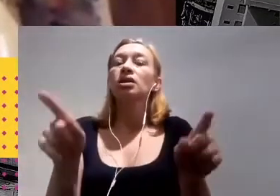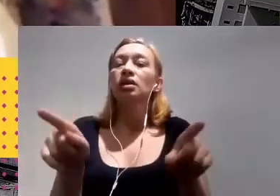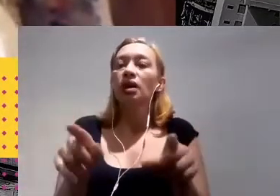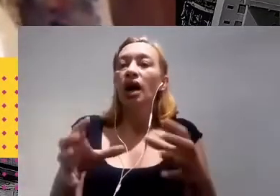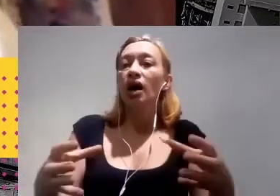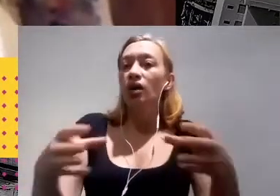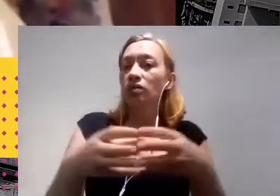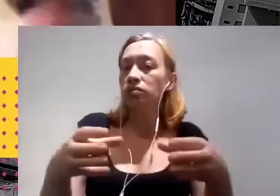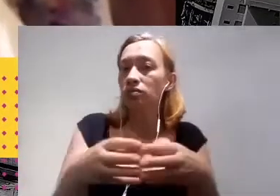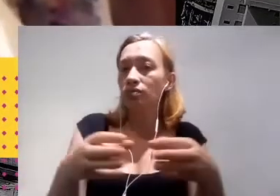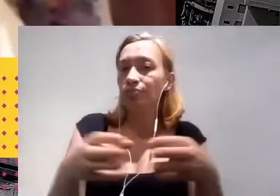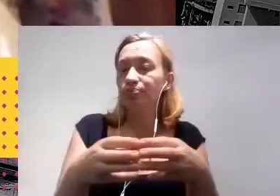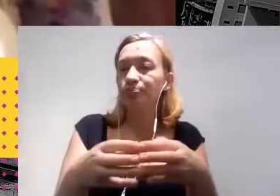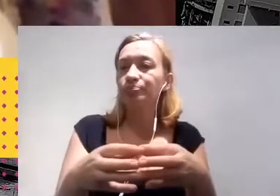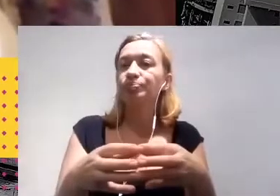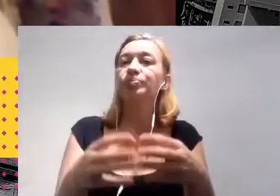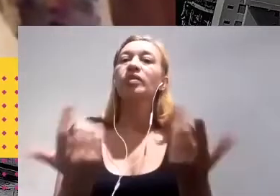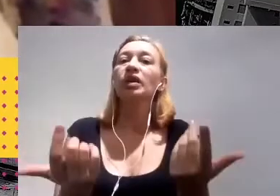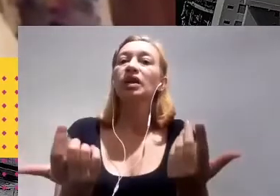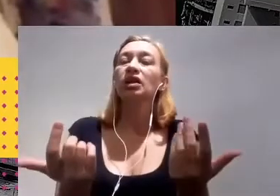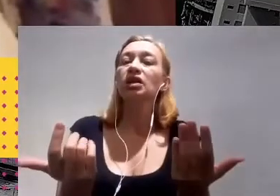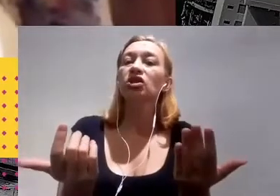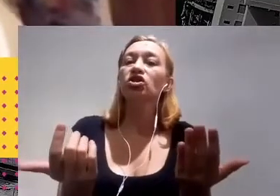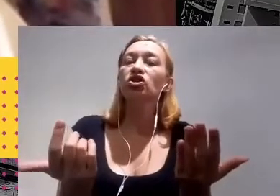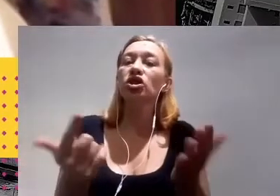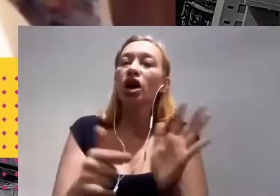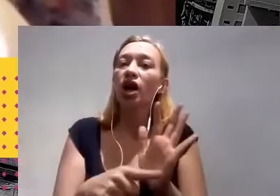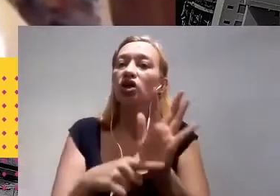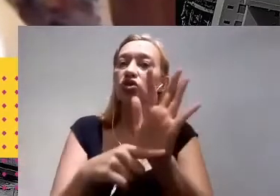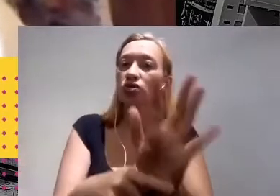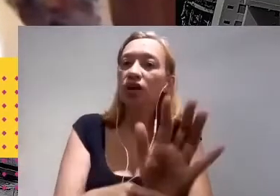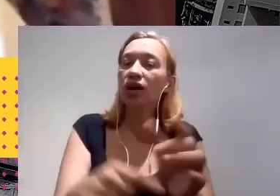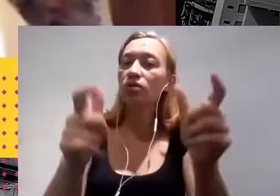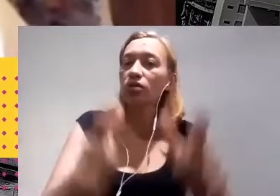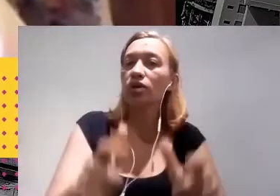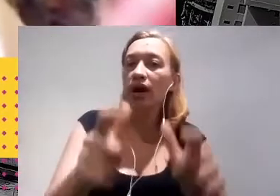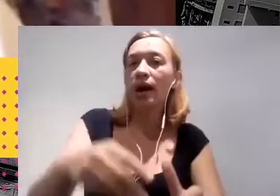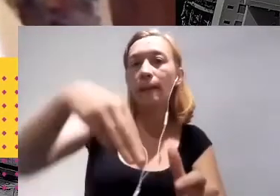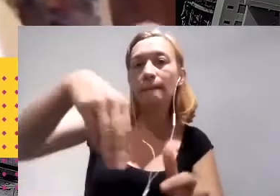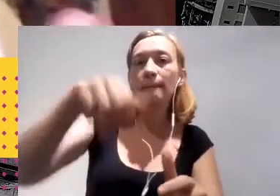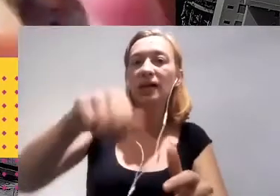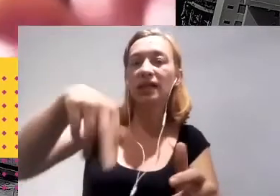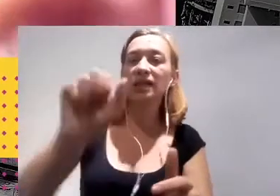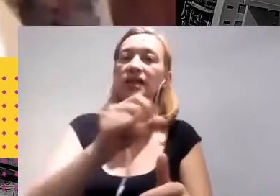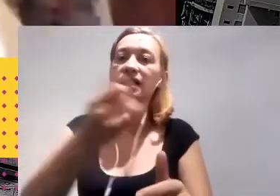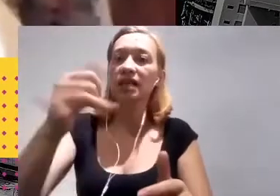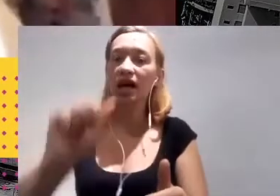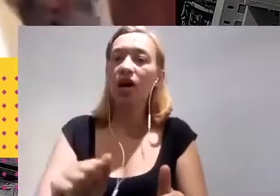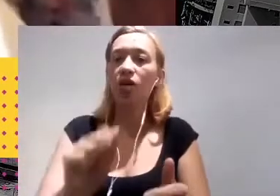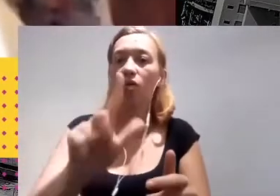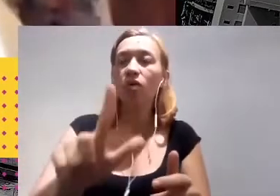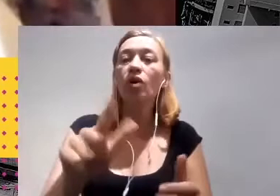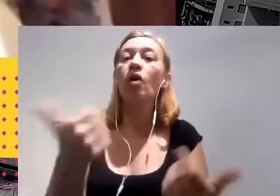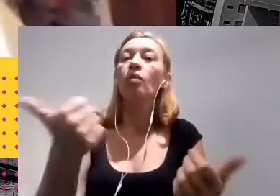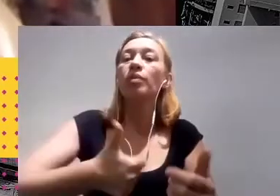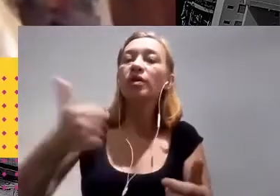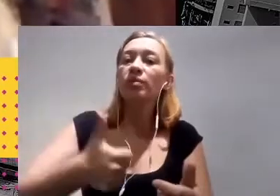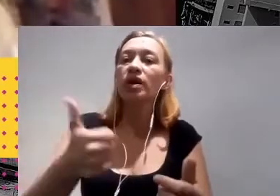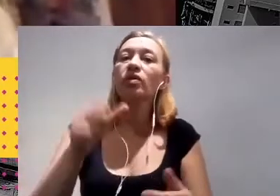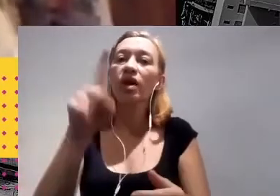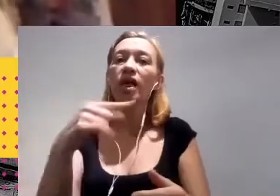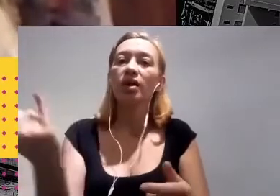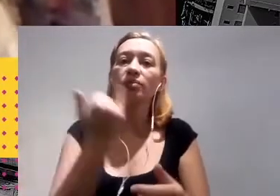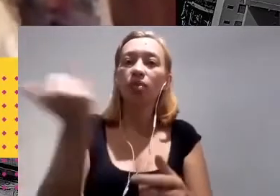medidas de conservação, de recuperação do manancial. Então, a primeira coisa que é também importante, a